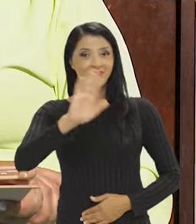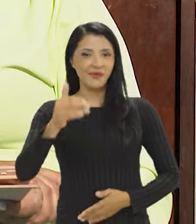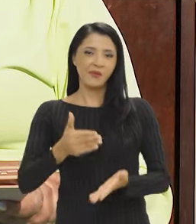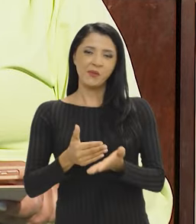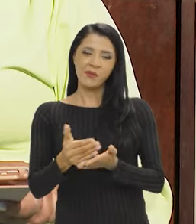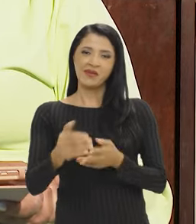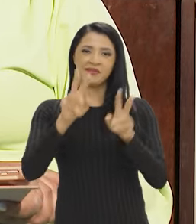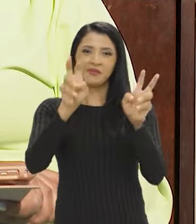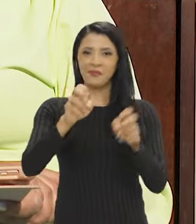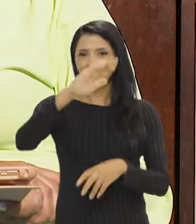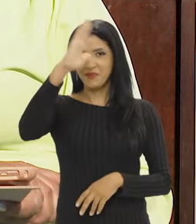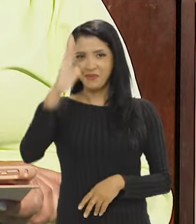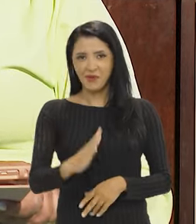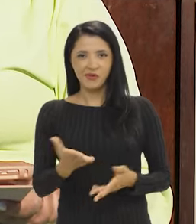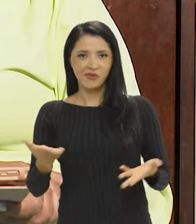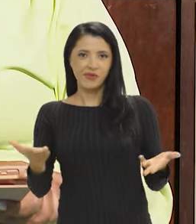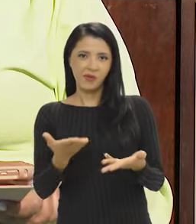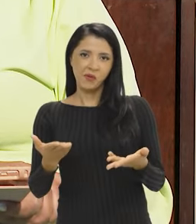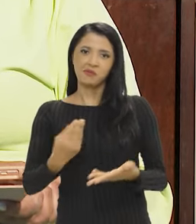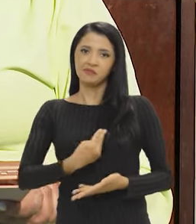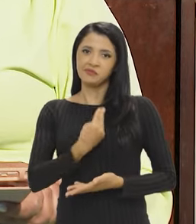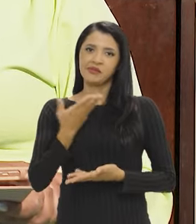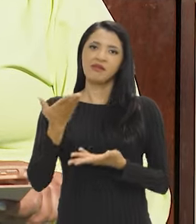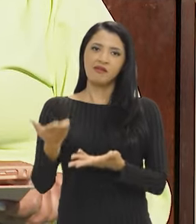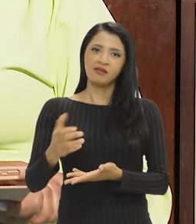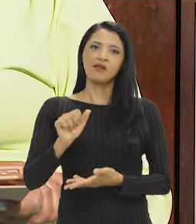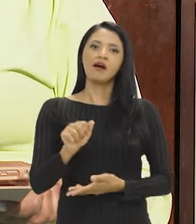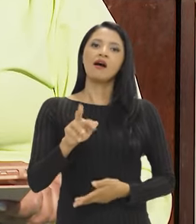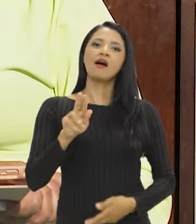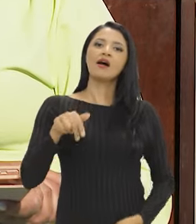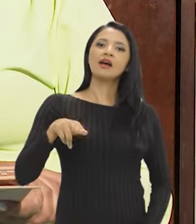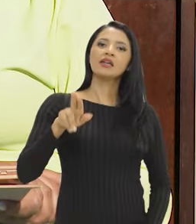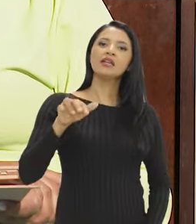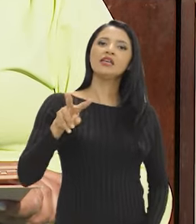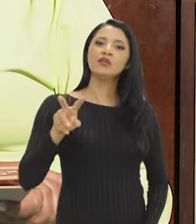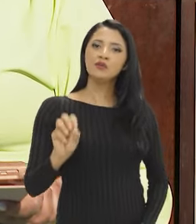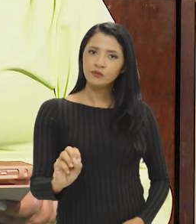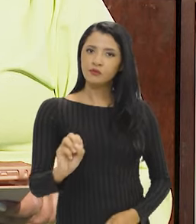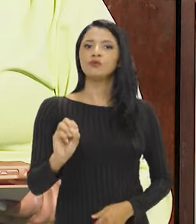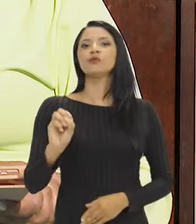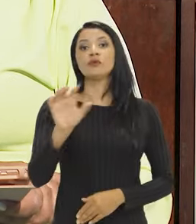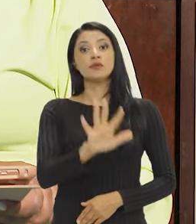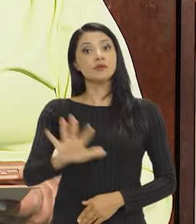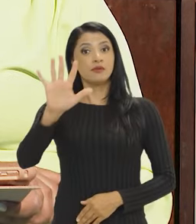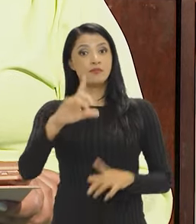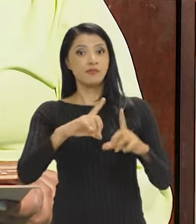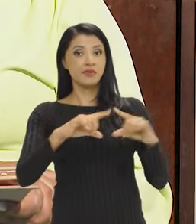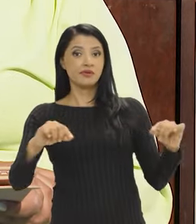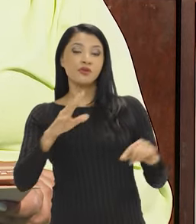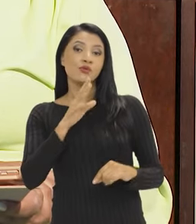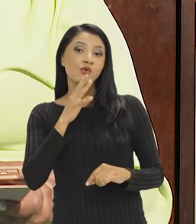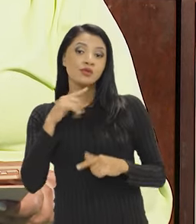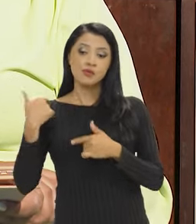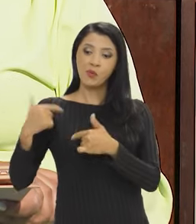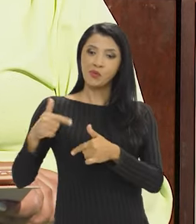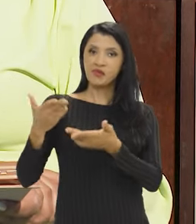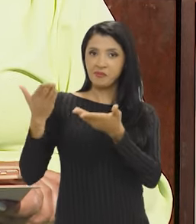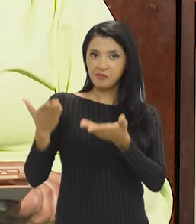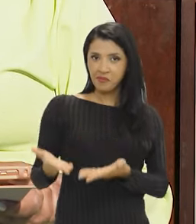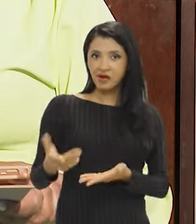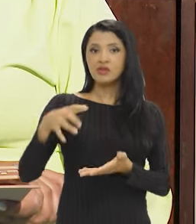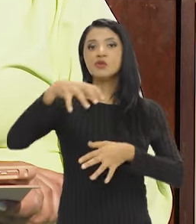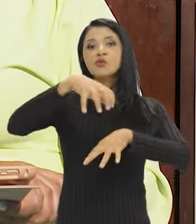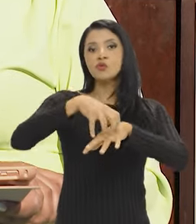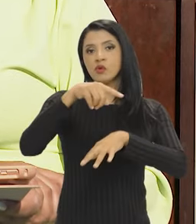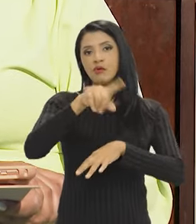Olá, começa agora mais um Brasil em Pauta. Nós estamos aqui no Arquivo Nacional em Brasília e hoje nós vamos conhecer um pouco do